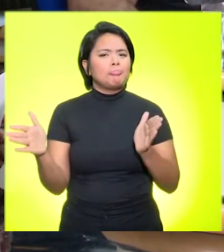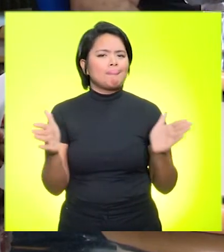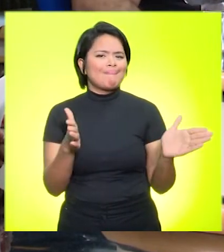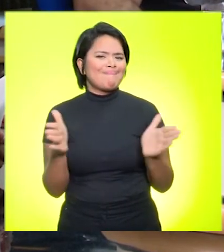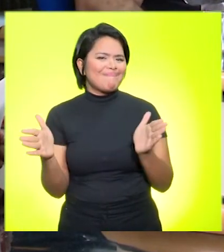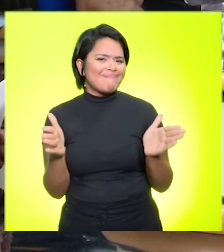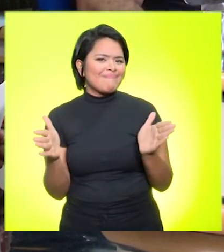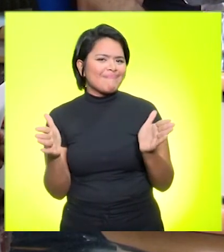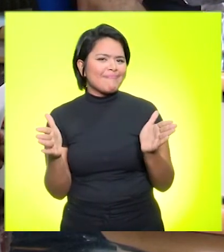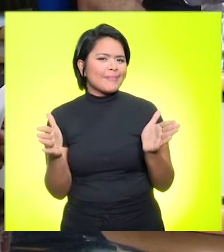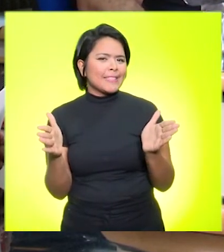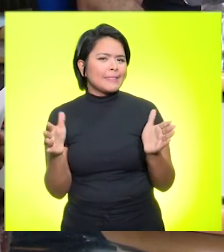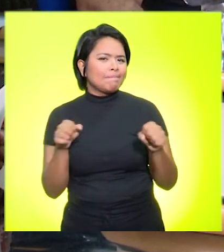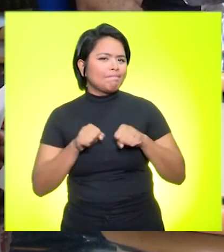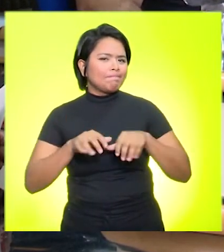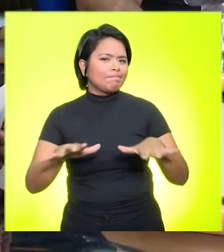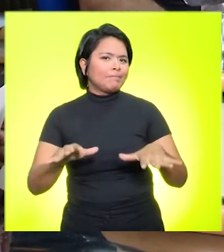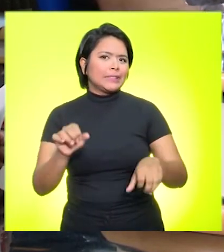acabou.